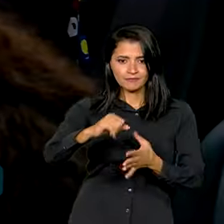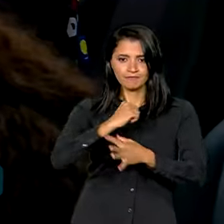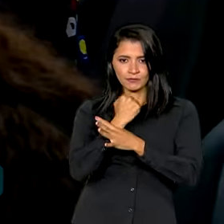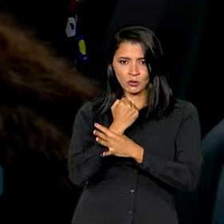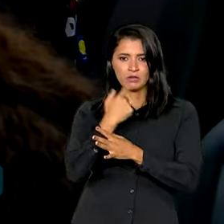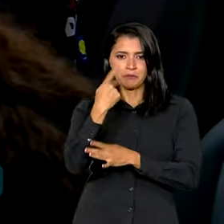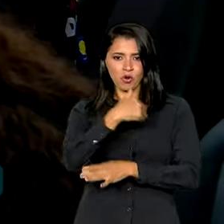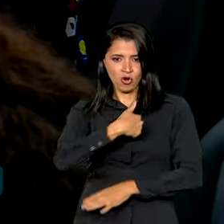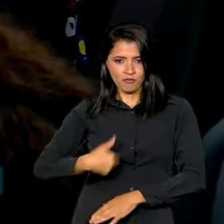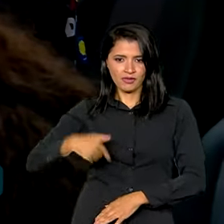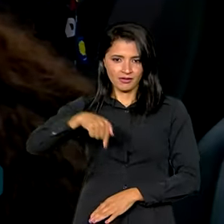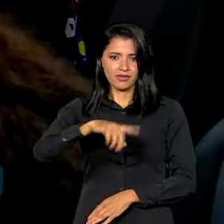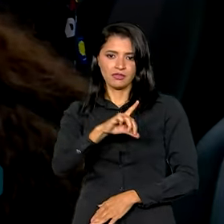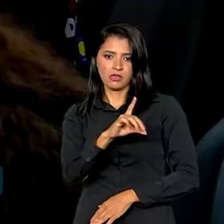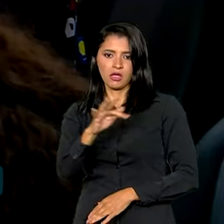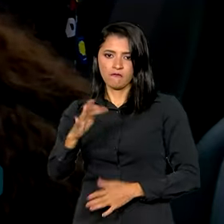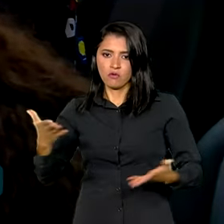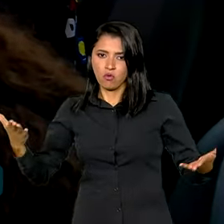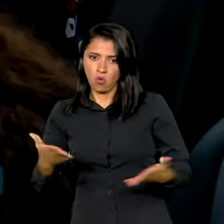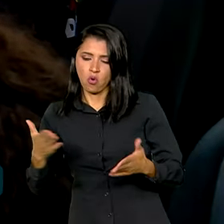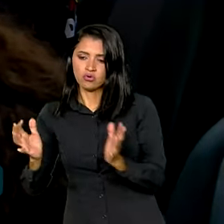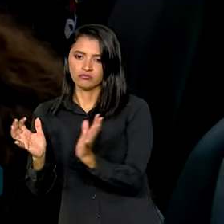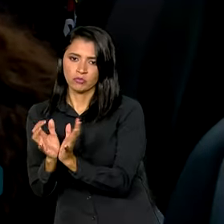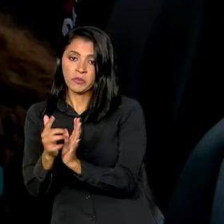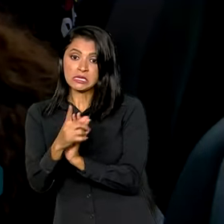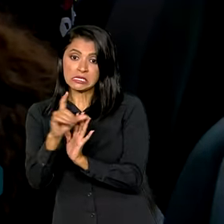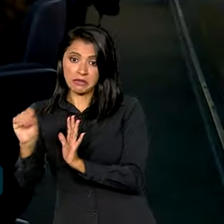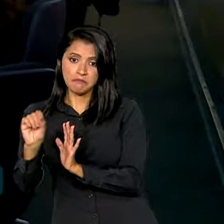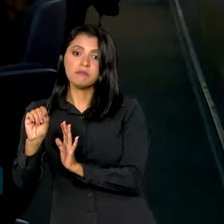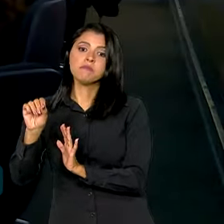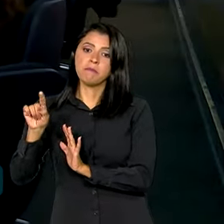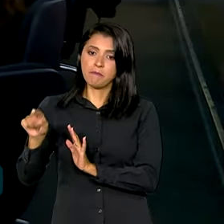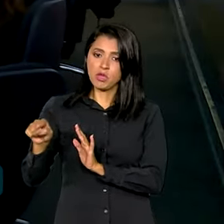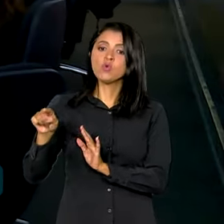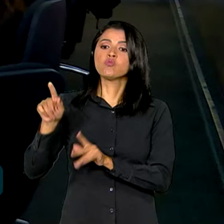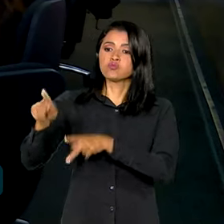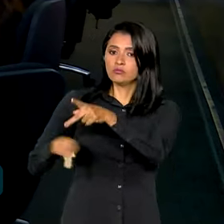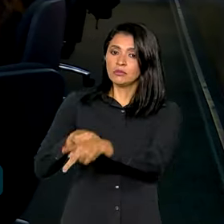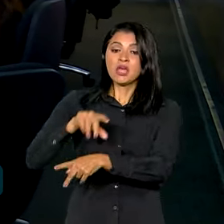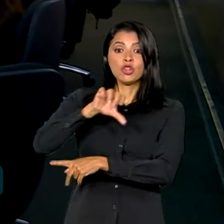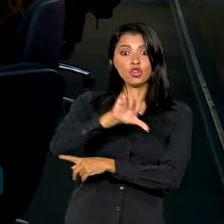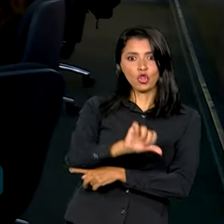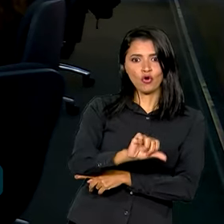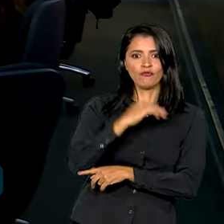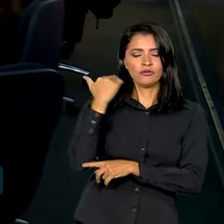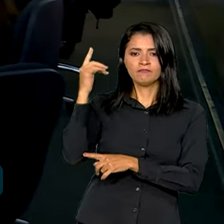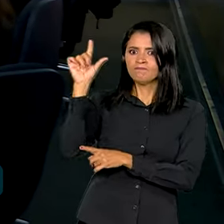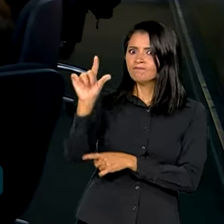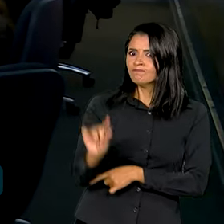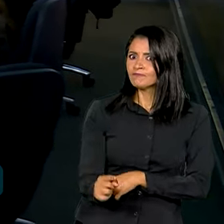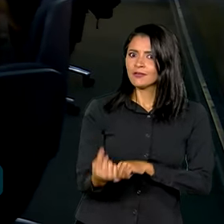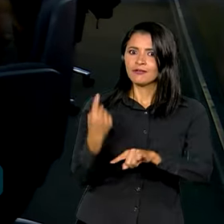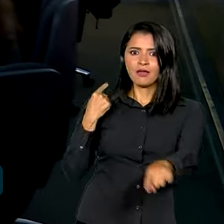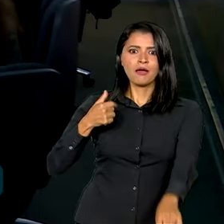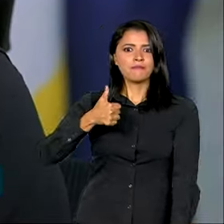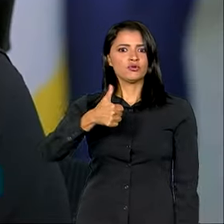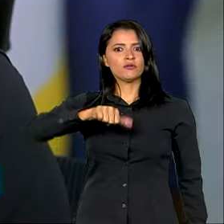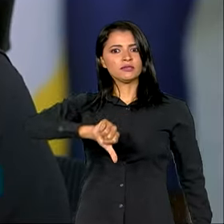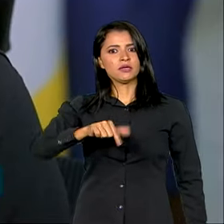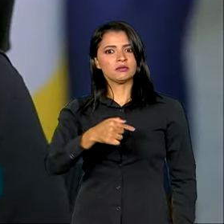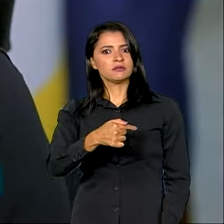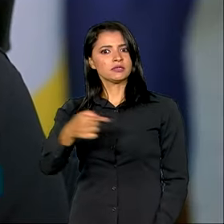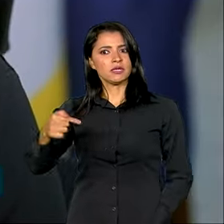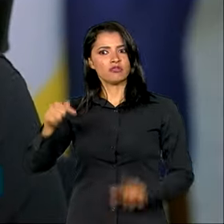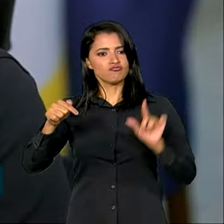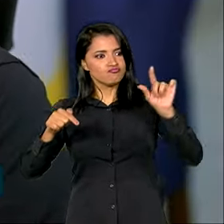hoje são nove homicídios por grupo de 100 mil habitantes, índice mais baixo desde 1977. Nos